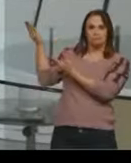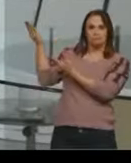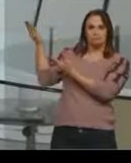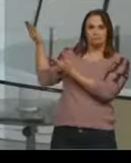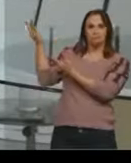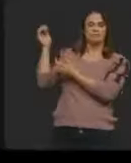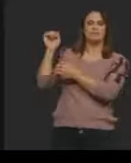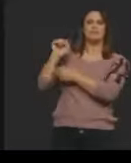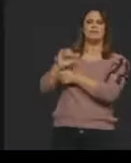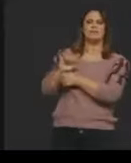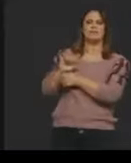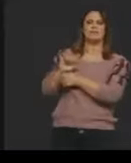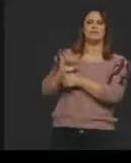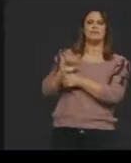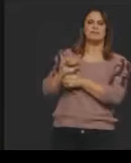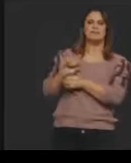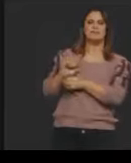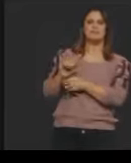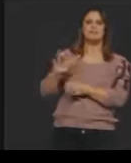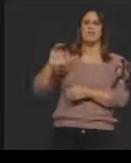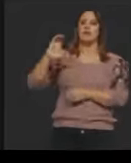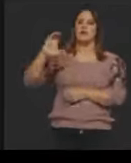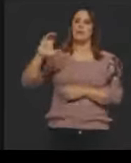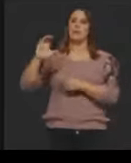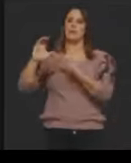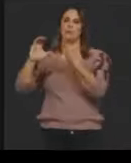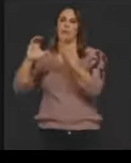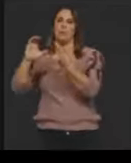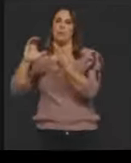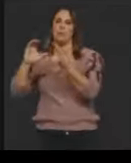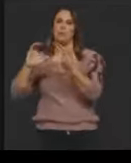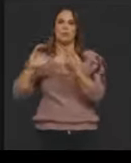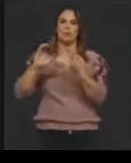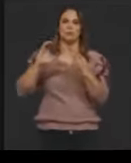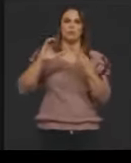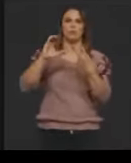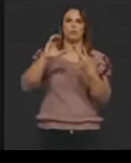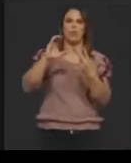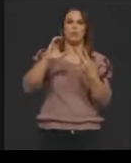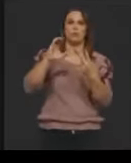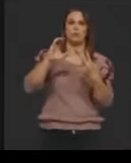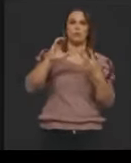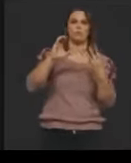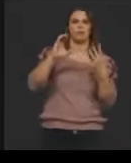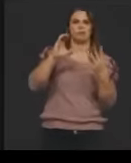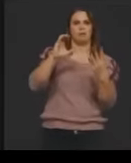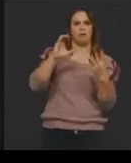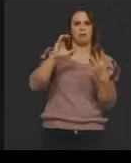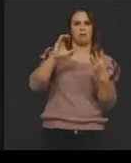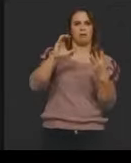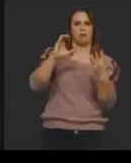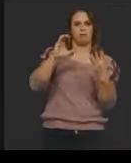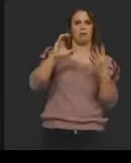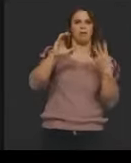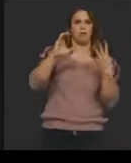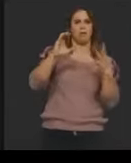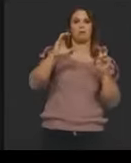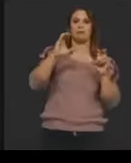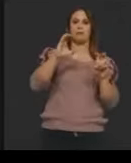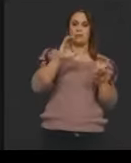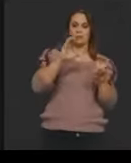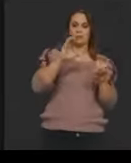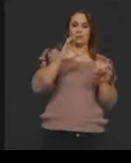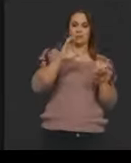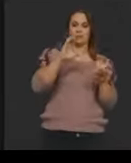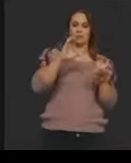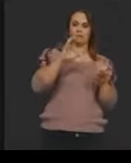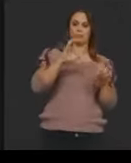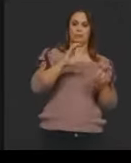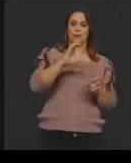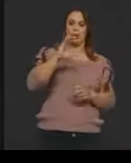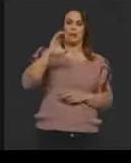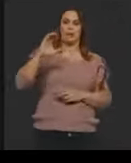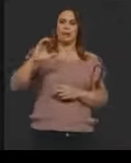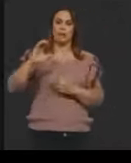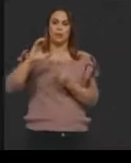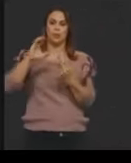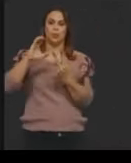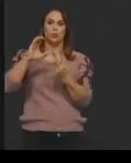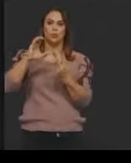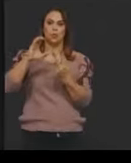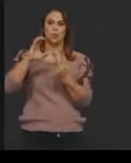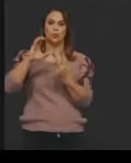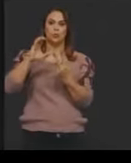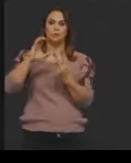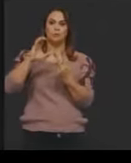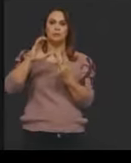número 1, 2, 3, 4 e 5. O carbono 2, ele só vai estar com o